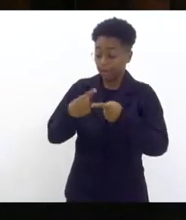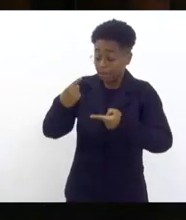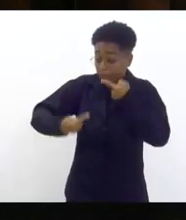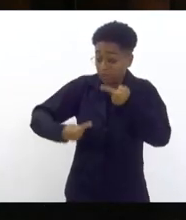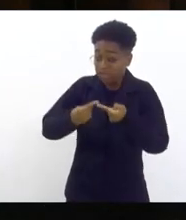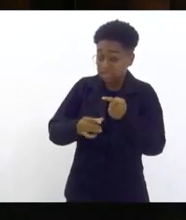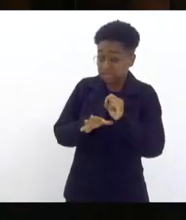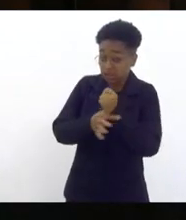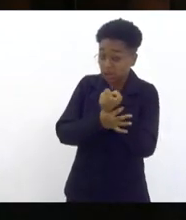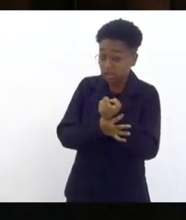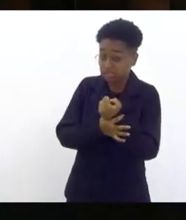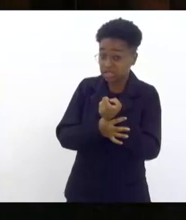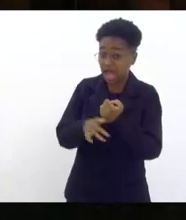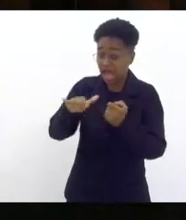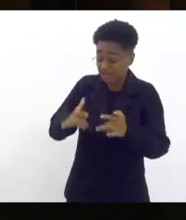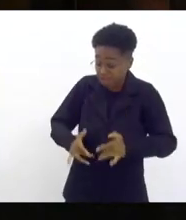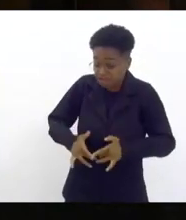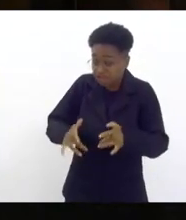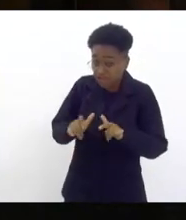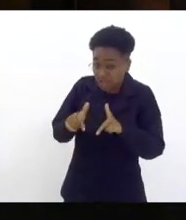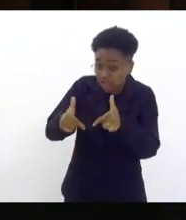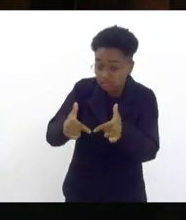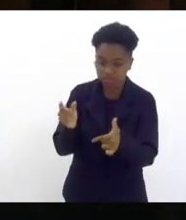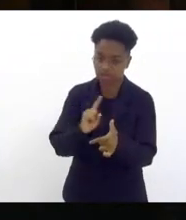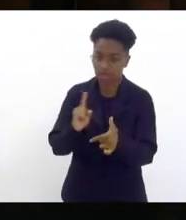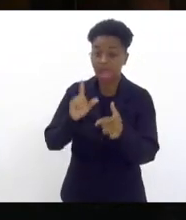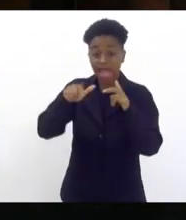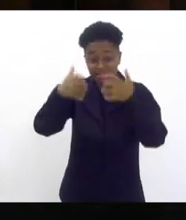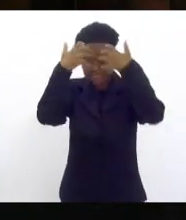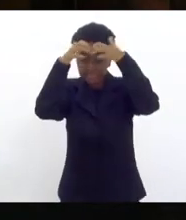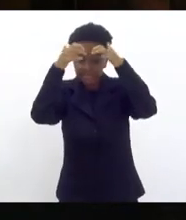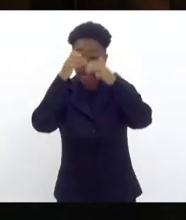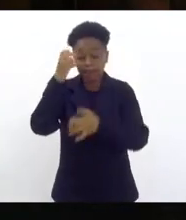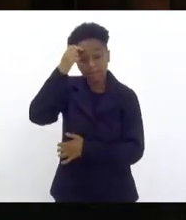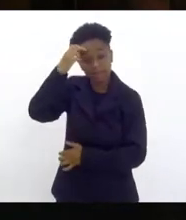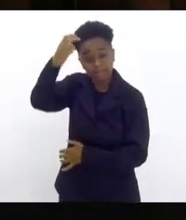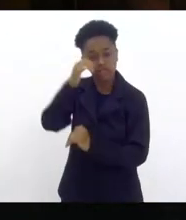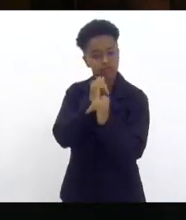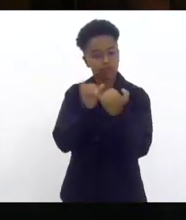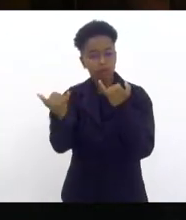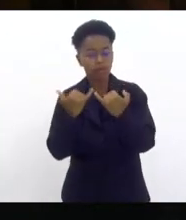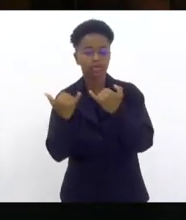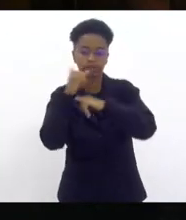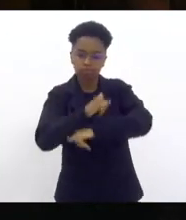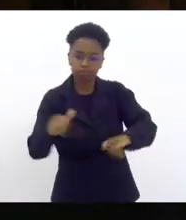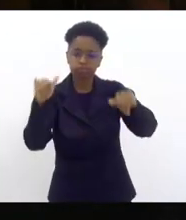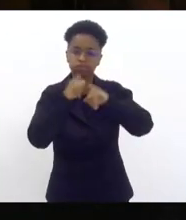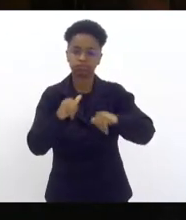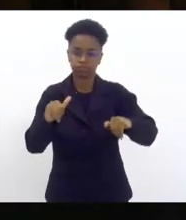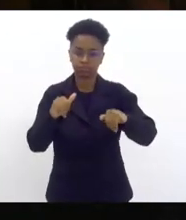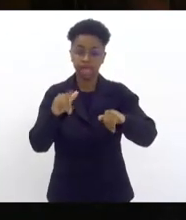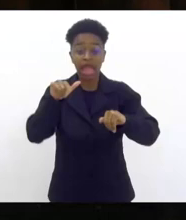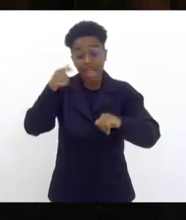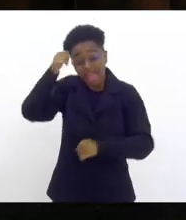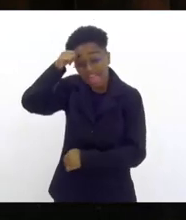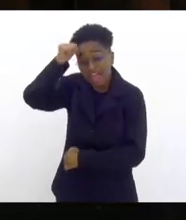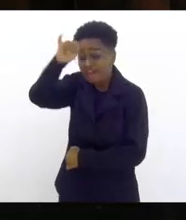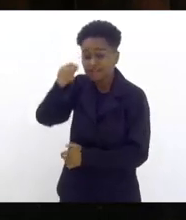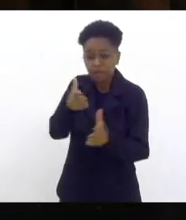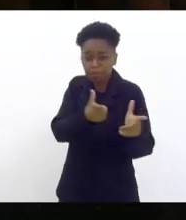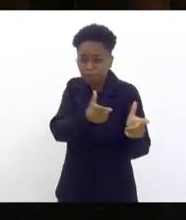com o fígado se faz com o cérebro com a inteligência com a informação com prevenção de